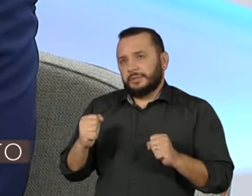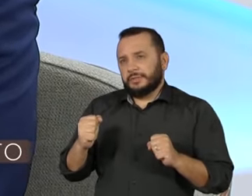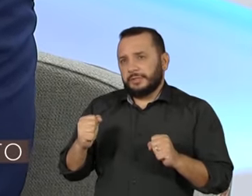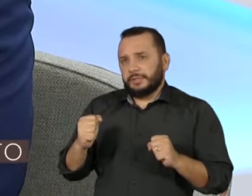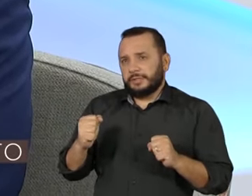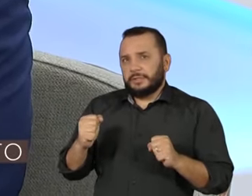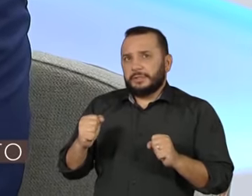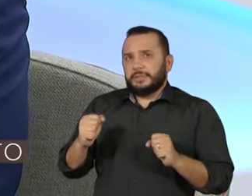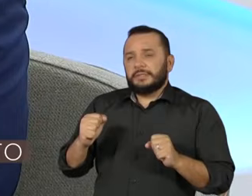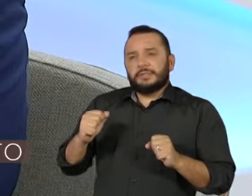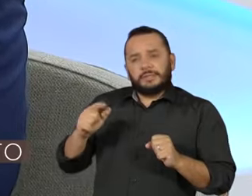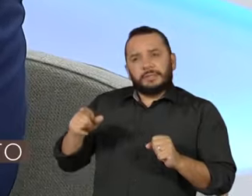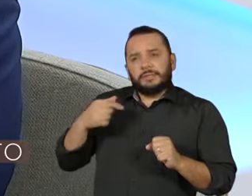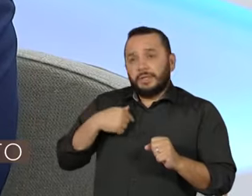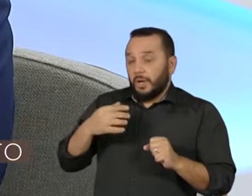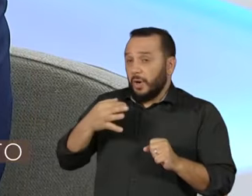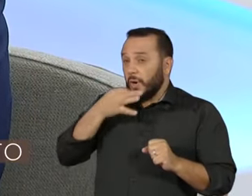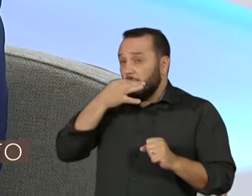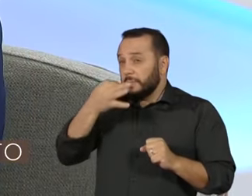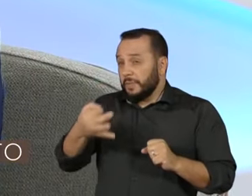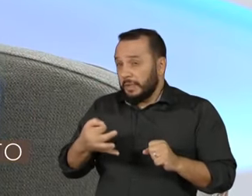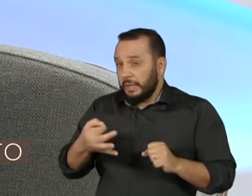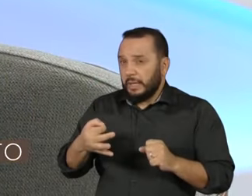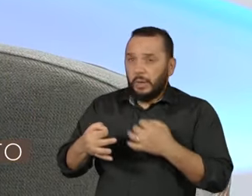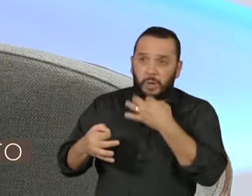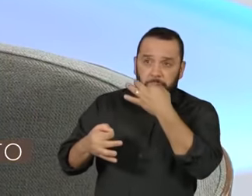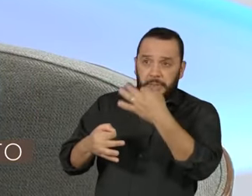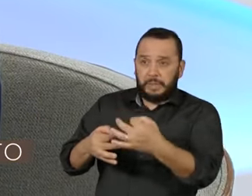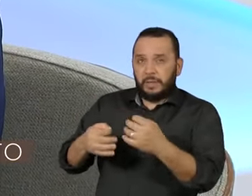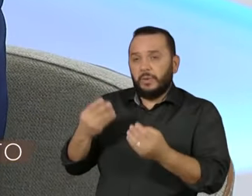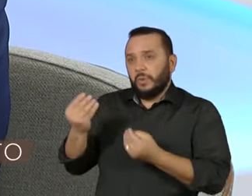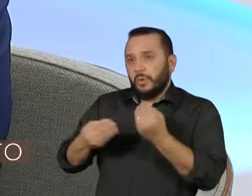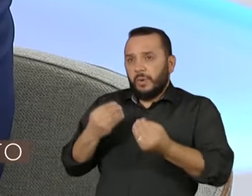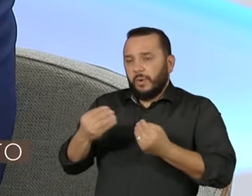os riscos de uma ruptura institucional,